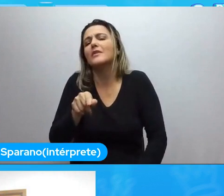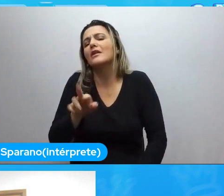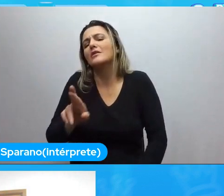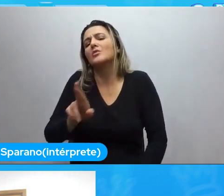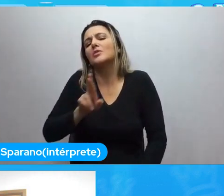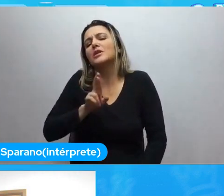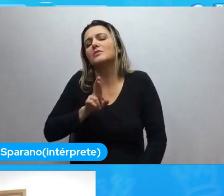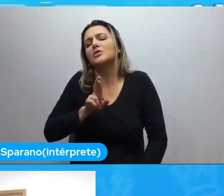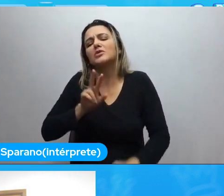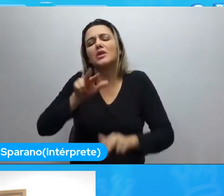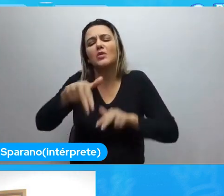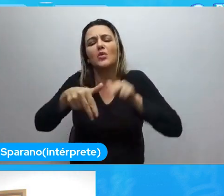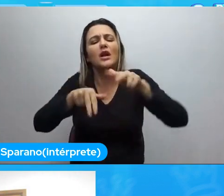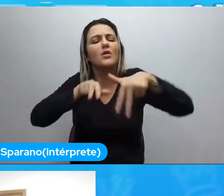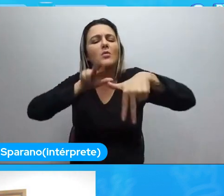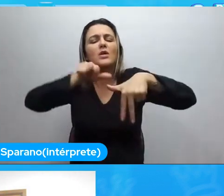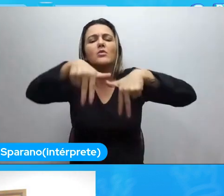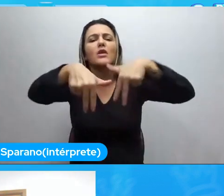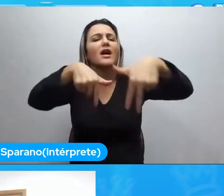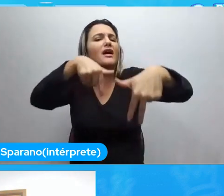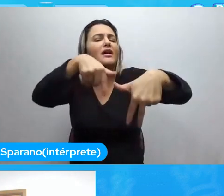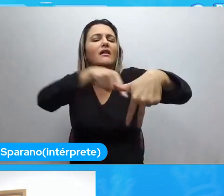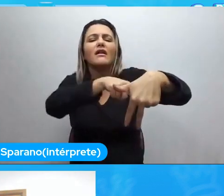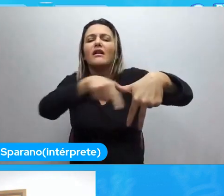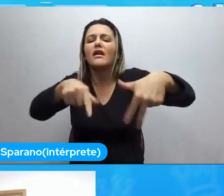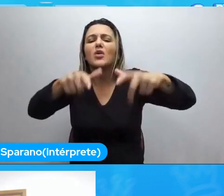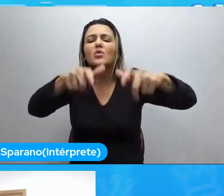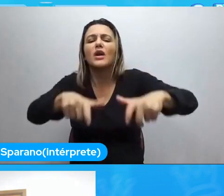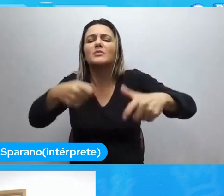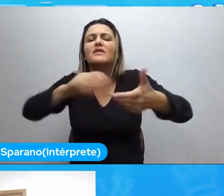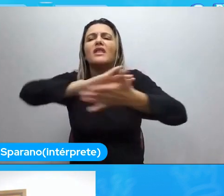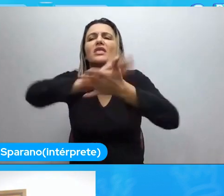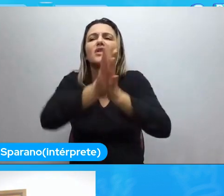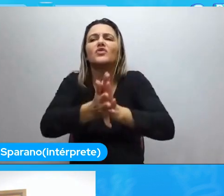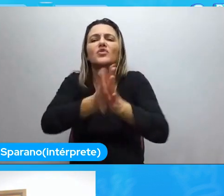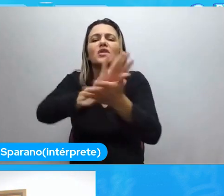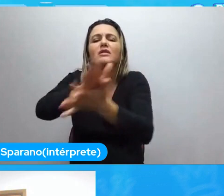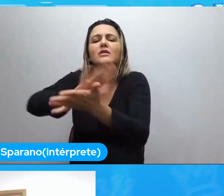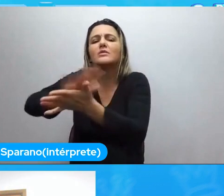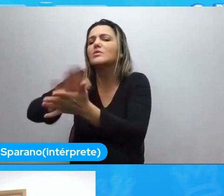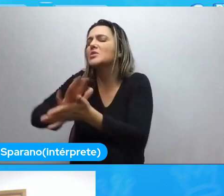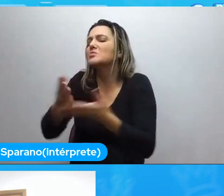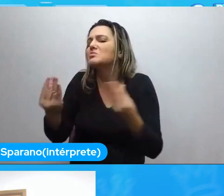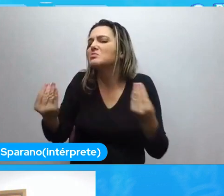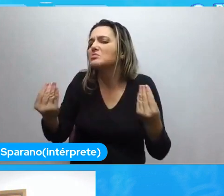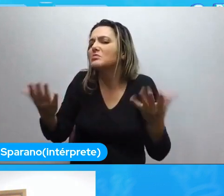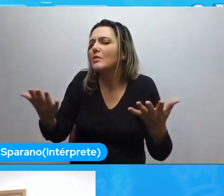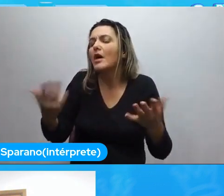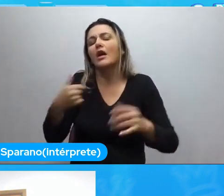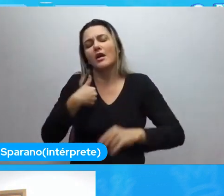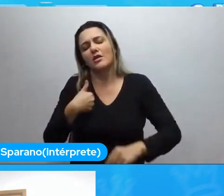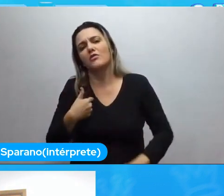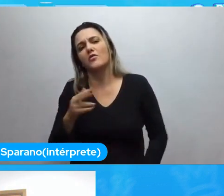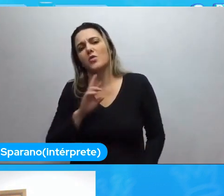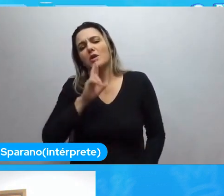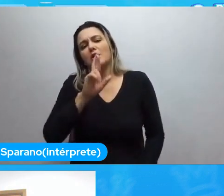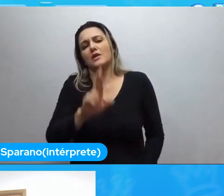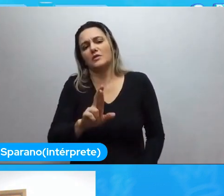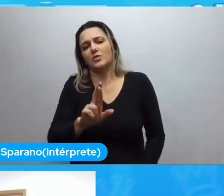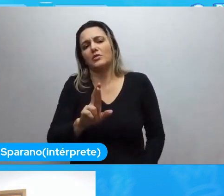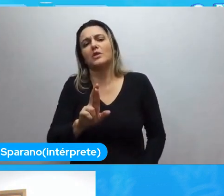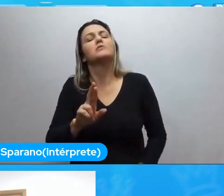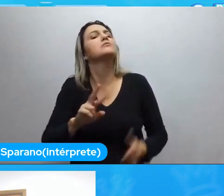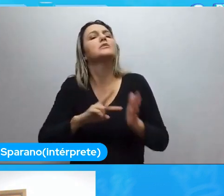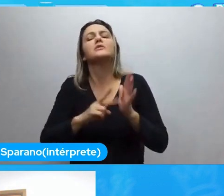a gente precisa destruir. Mas eu vou responder a partir de uma perspectiva daquilo que todo mundo sempre fala de pretos no